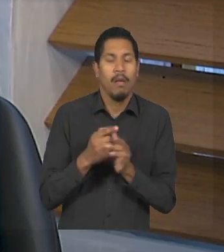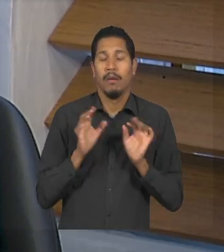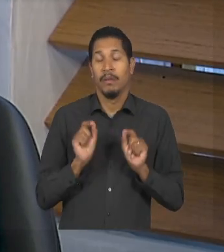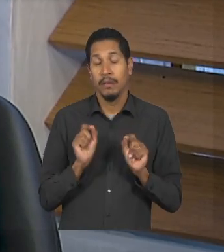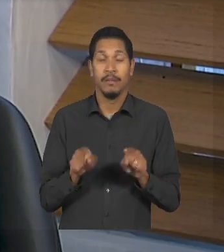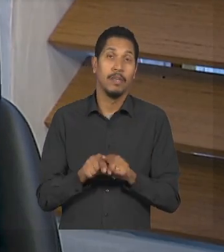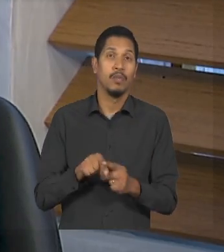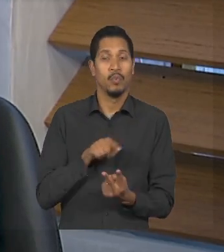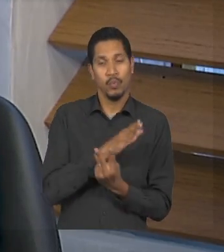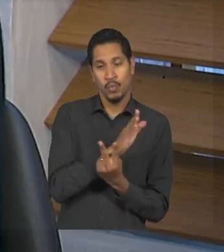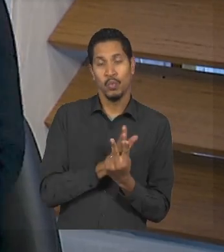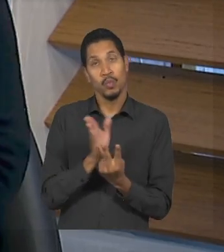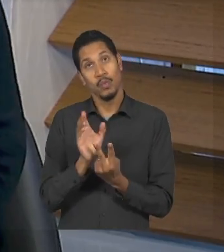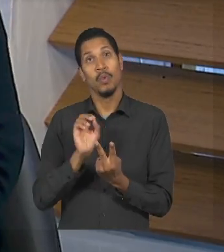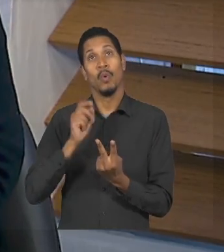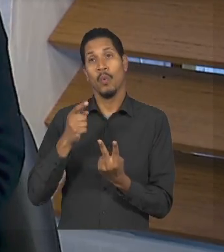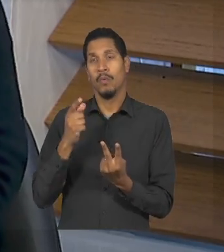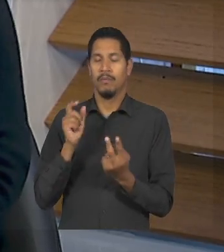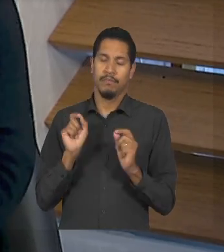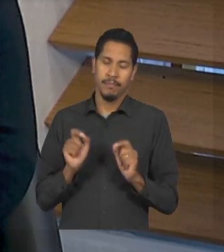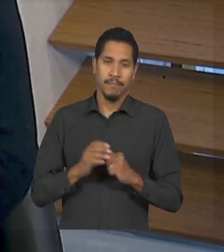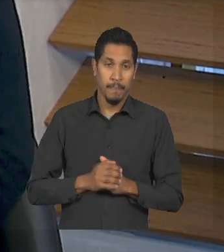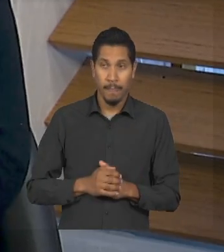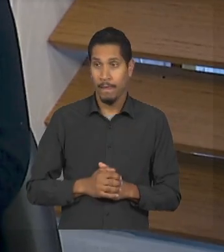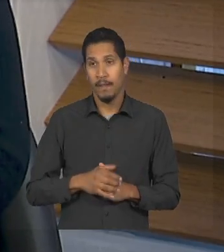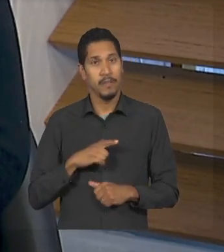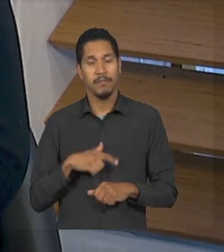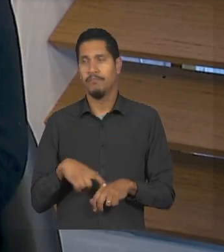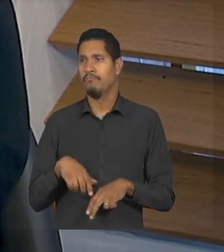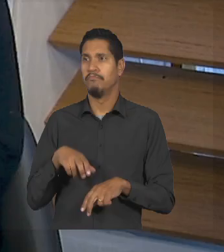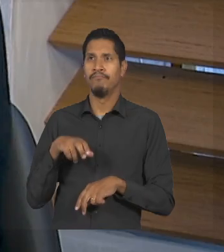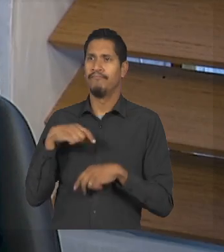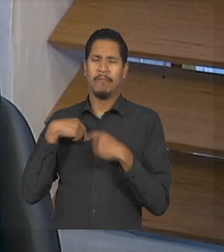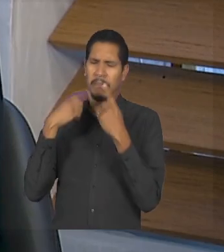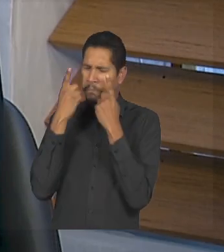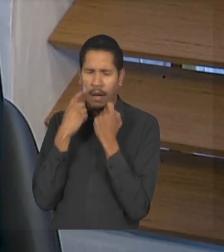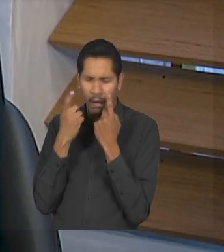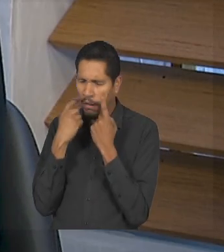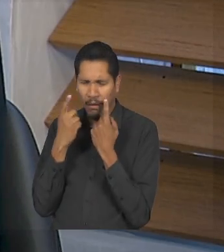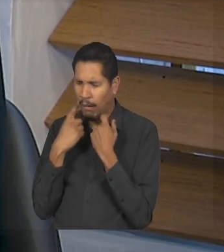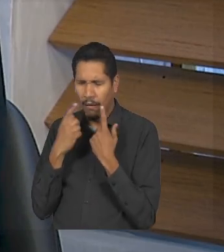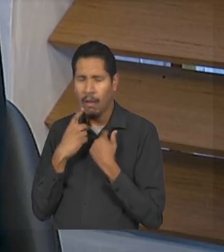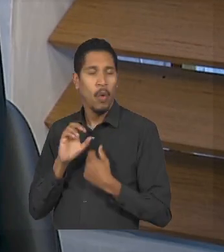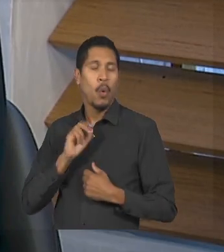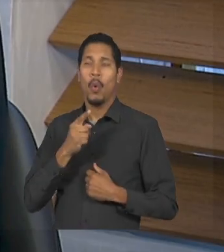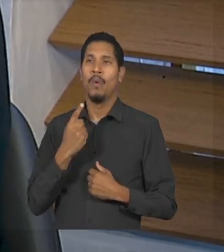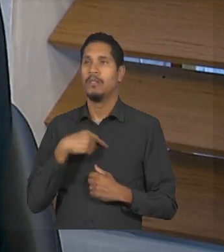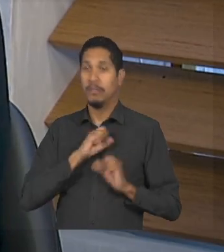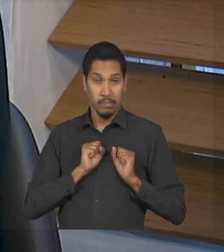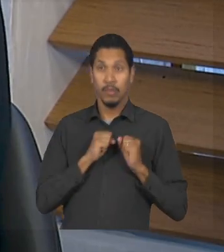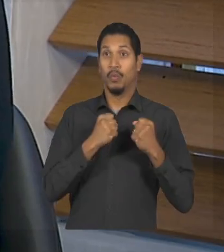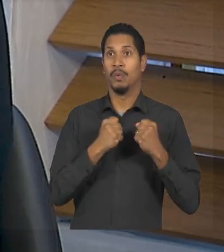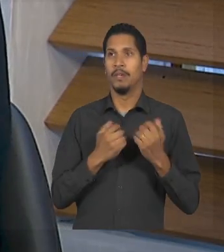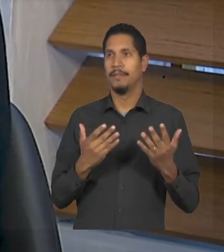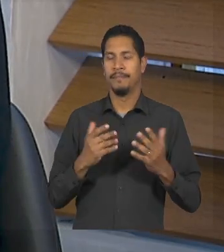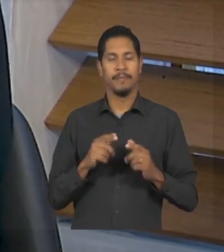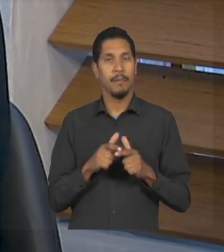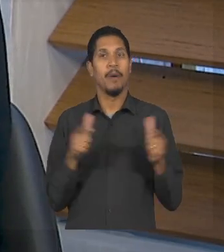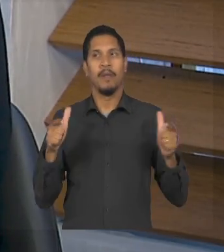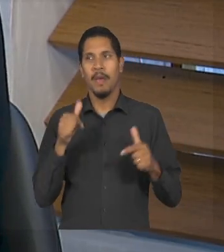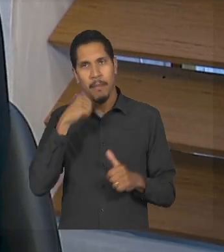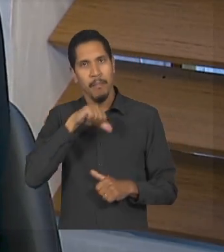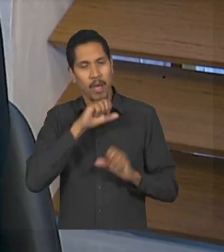duas opções ou a gente senta e chora a gente luta né e a maioria das mães